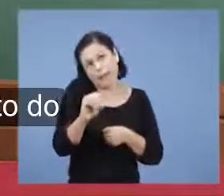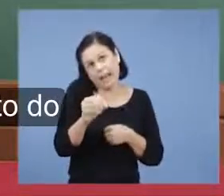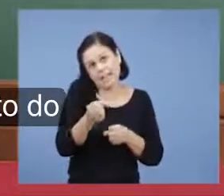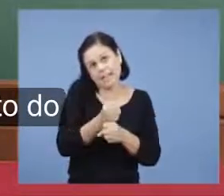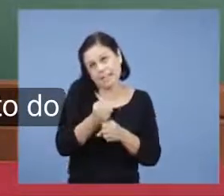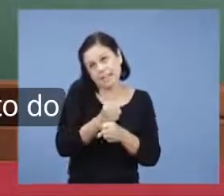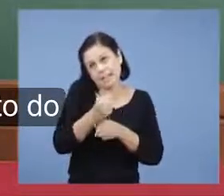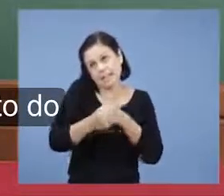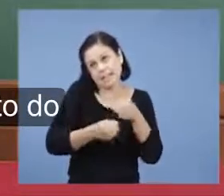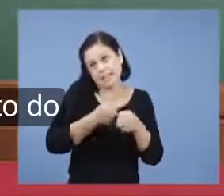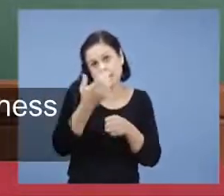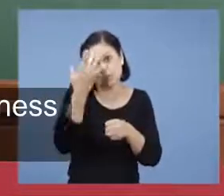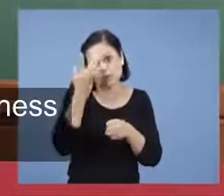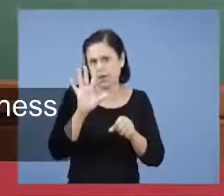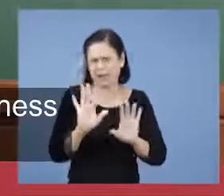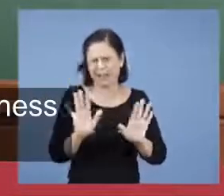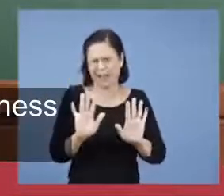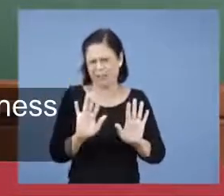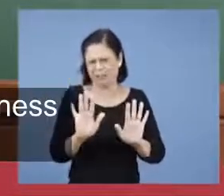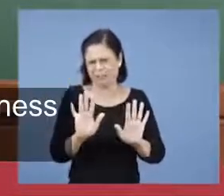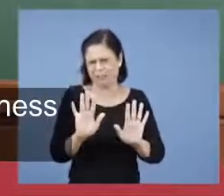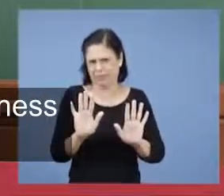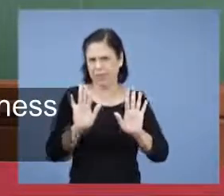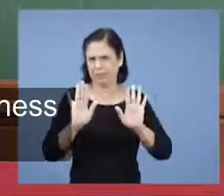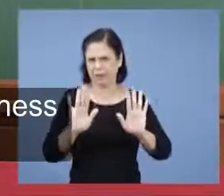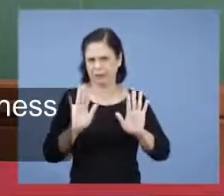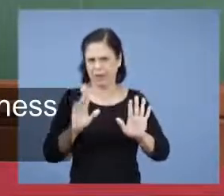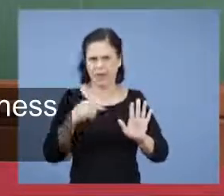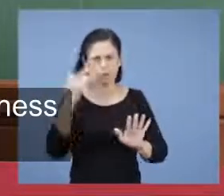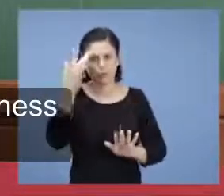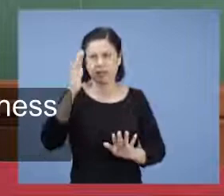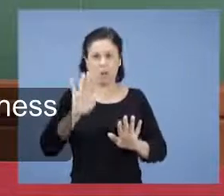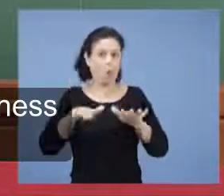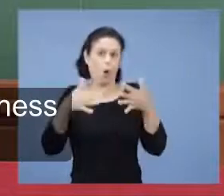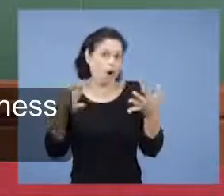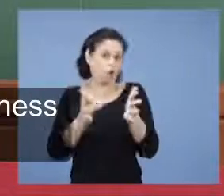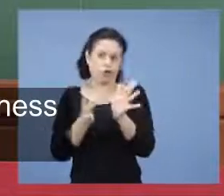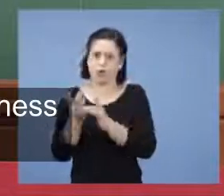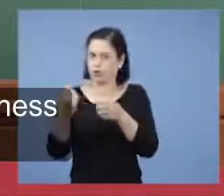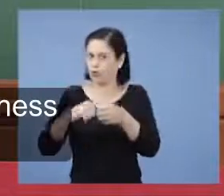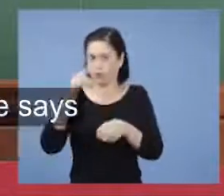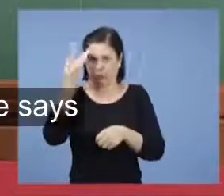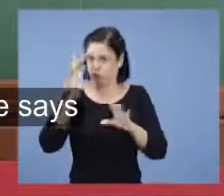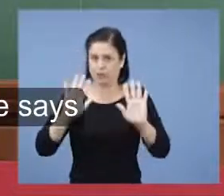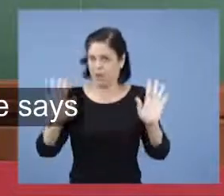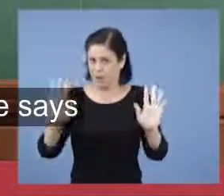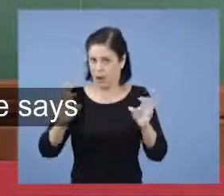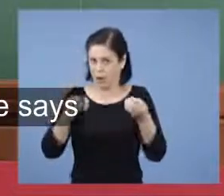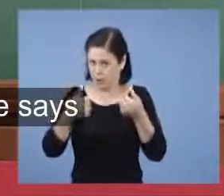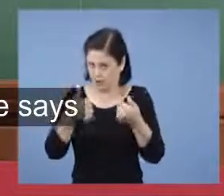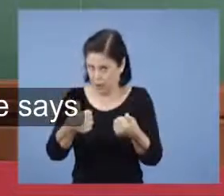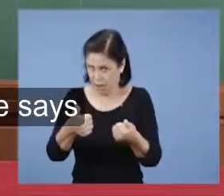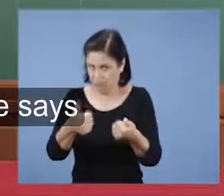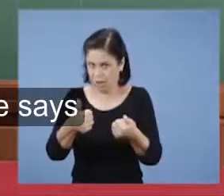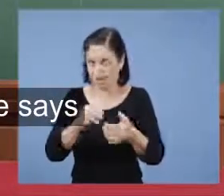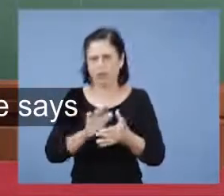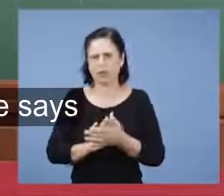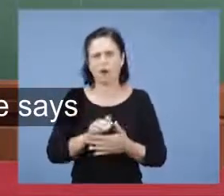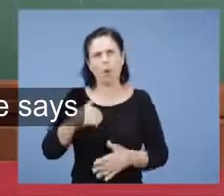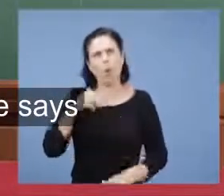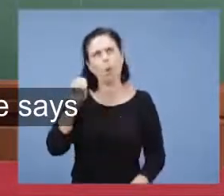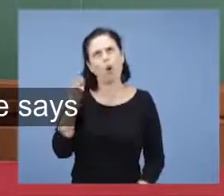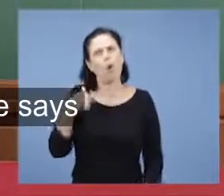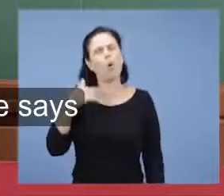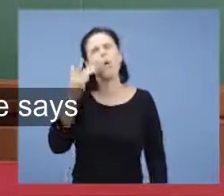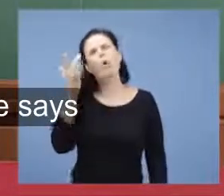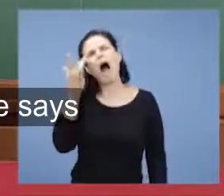nós não temos nada com relação a essa previsão, não nos cabe esse tipo de previsão. Por causa de